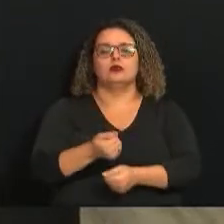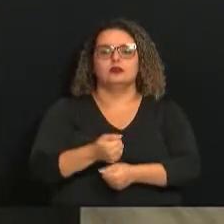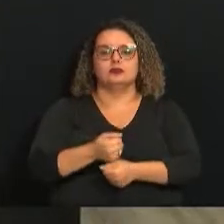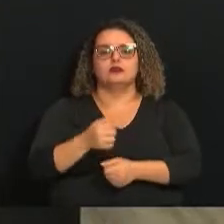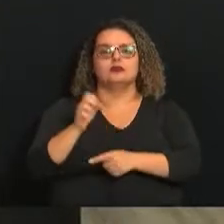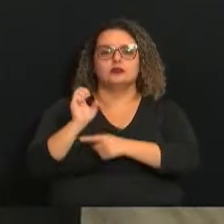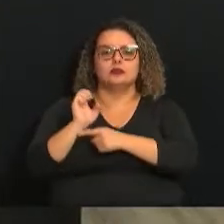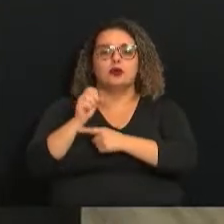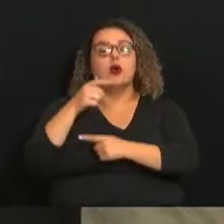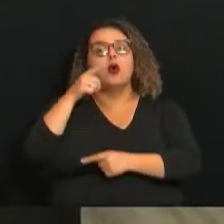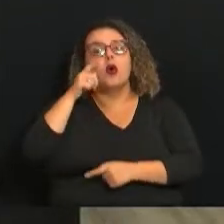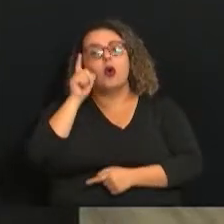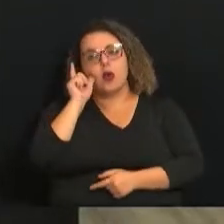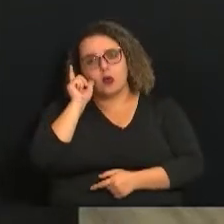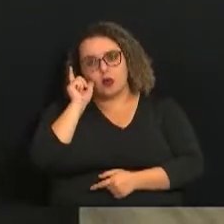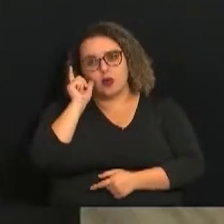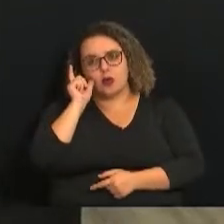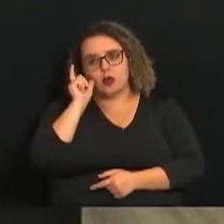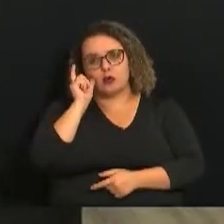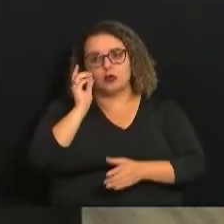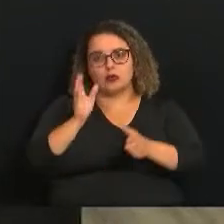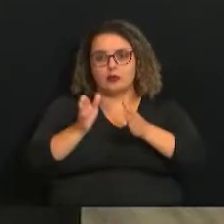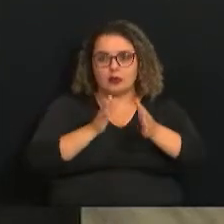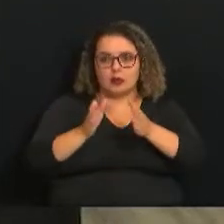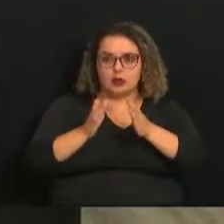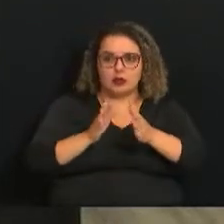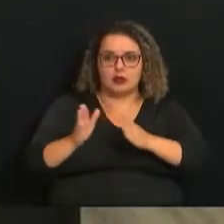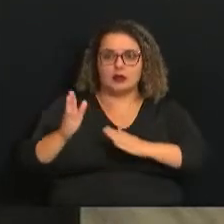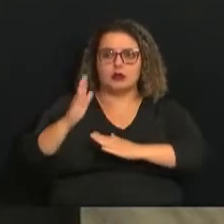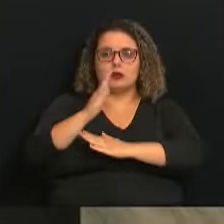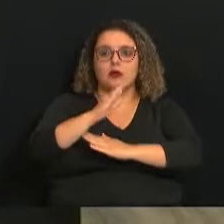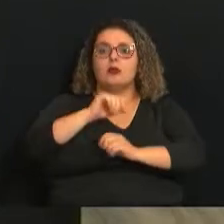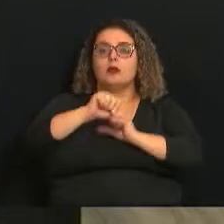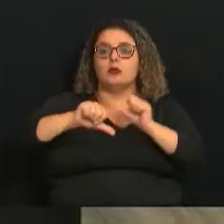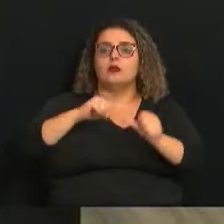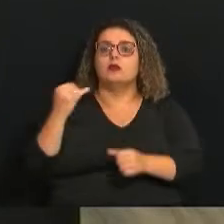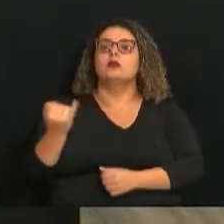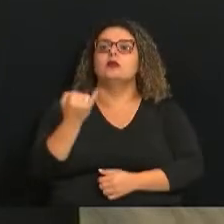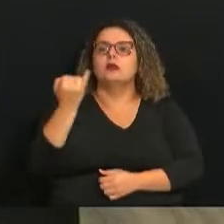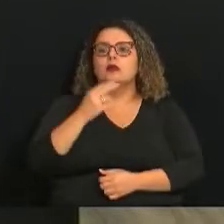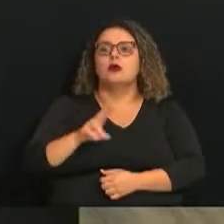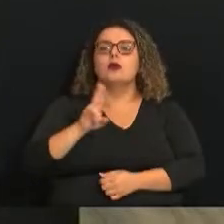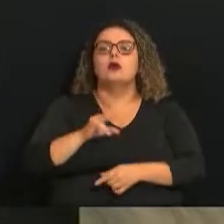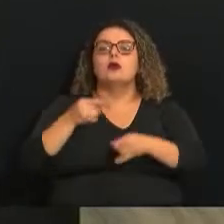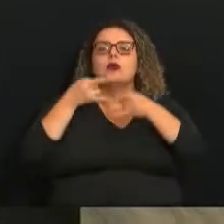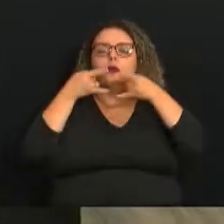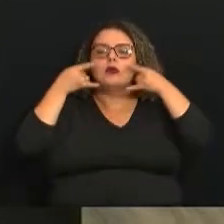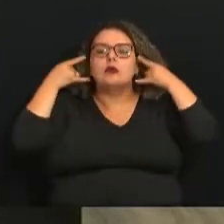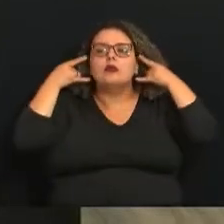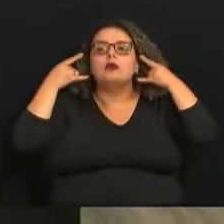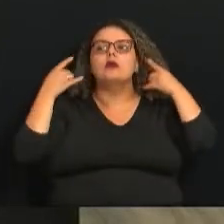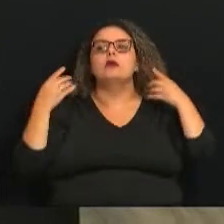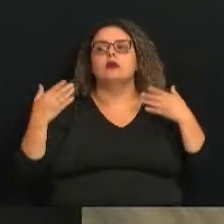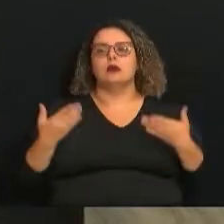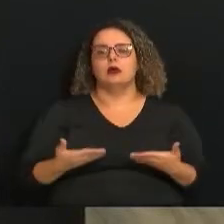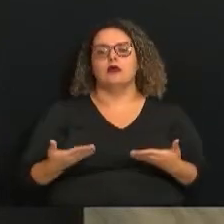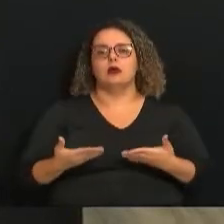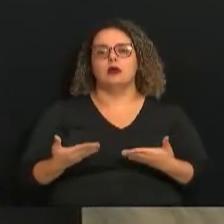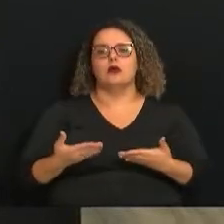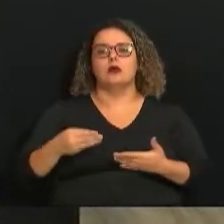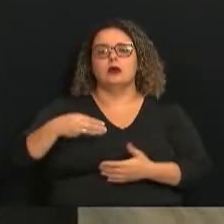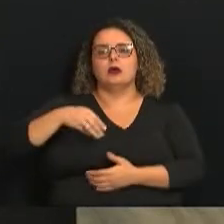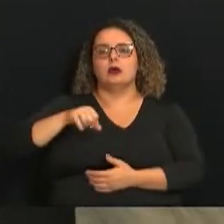ontem durante o nosso programa com mudanças importantes em relação à utilização de máscara. Por isso que a Mirna Abreu já está aqui nos nossos